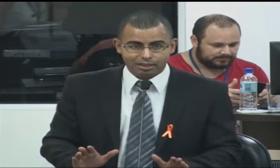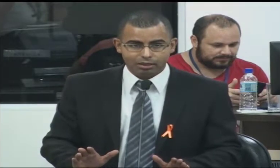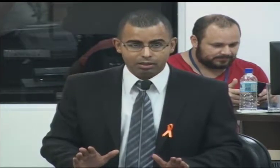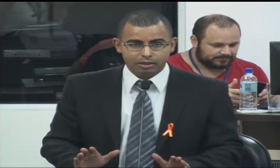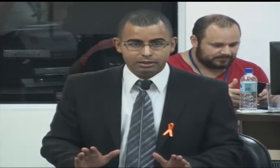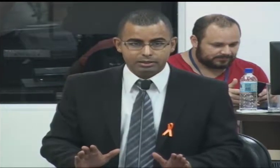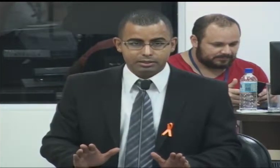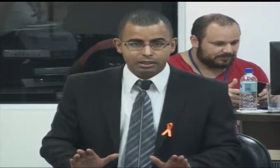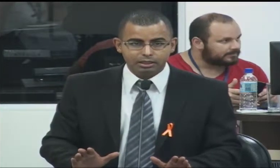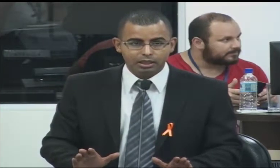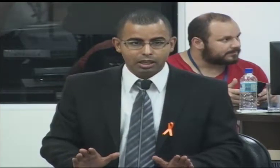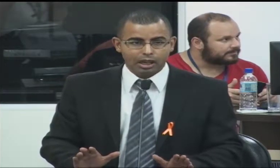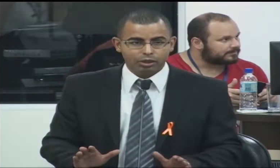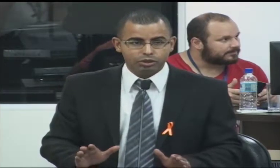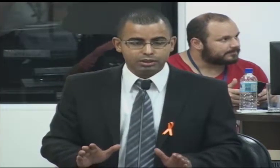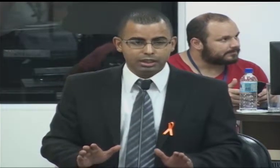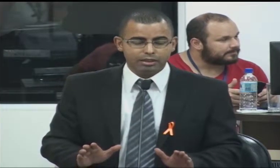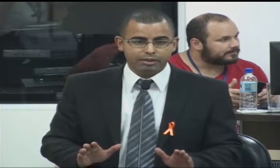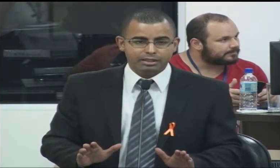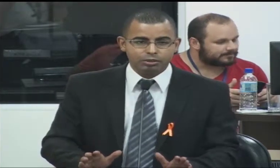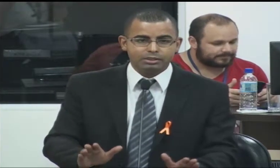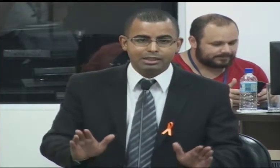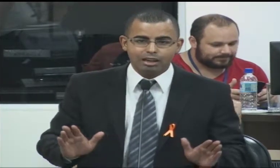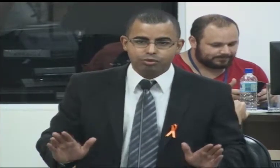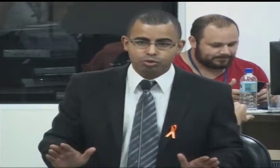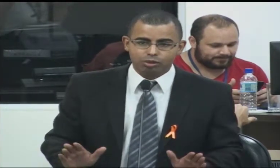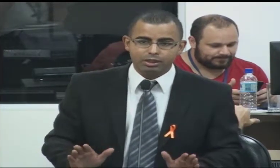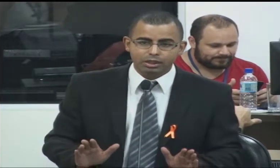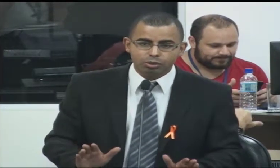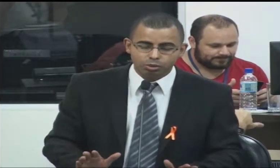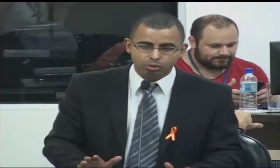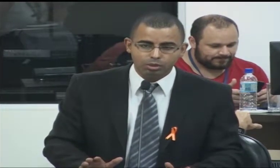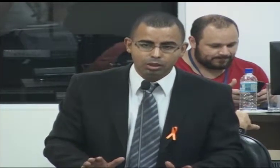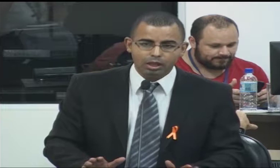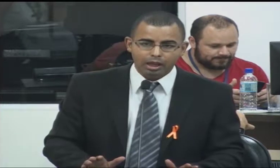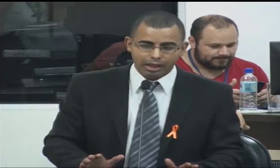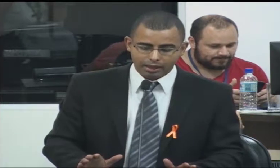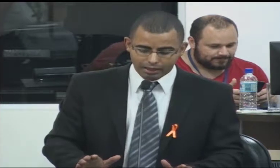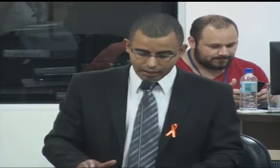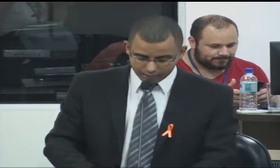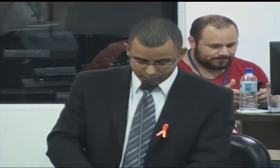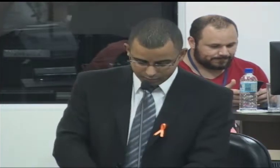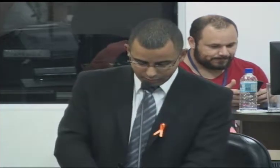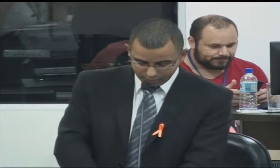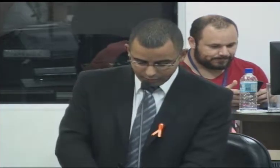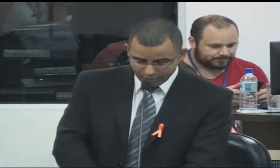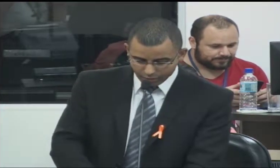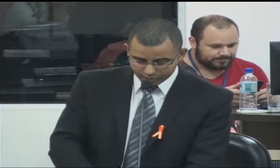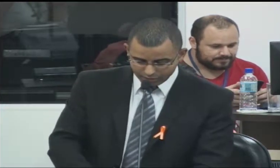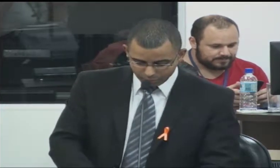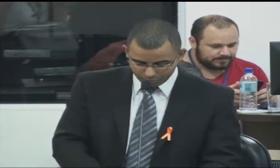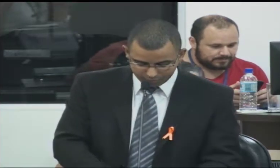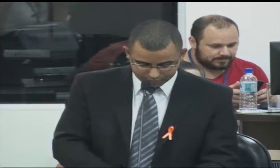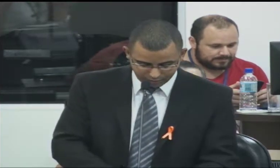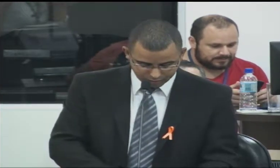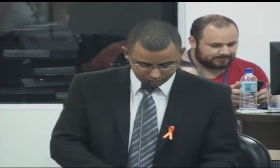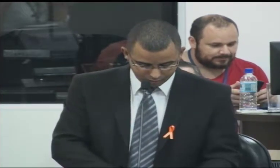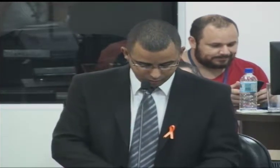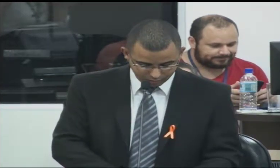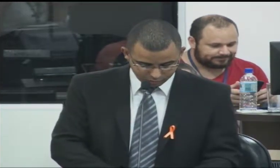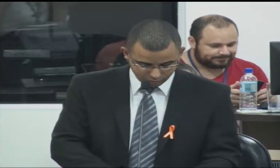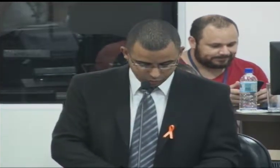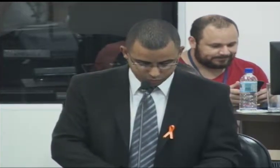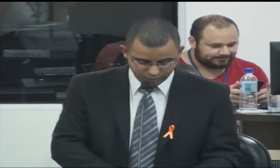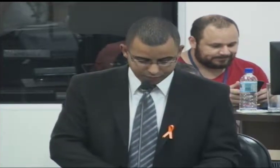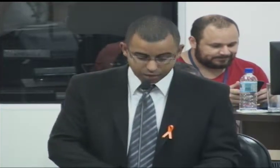feita. Se a logística reversa não está funcionando, e aí eu recebo uma mensagem